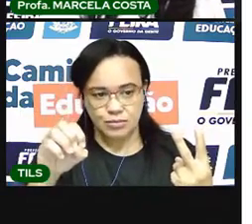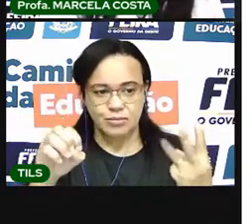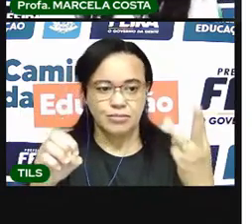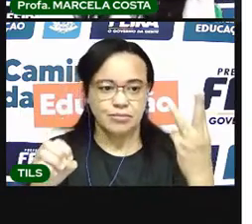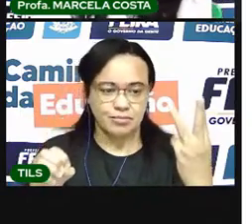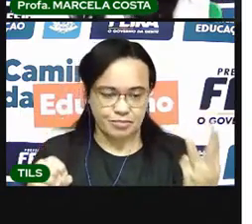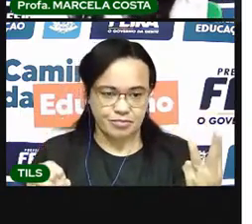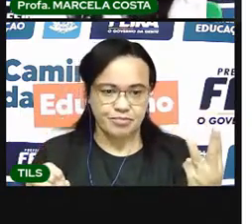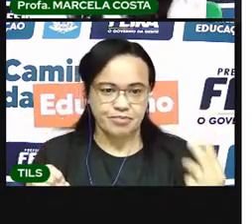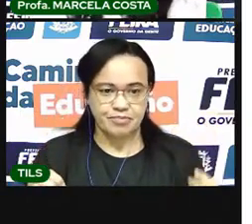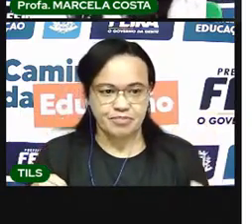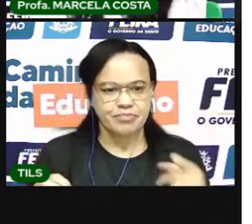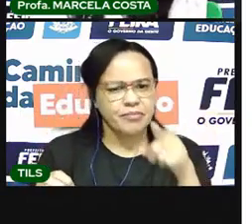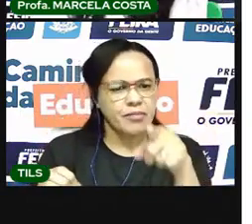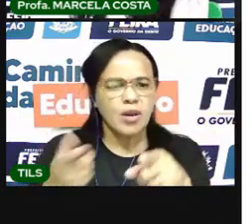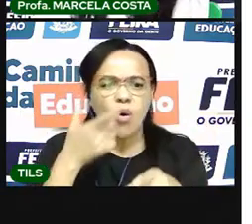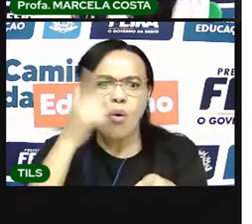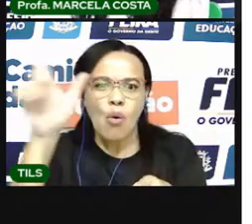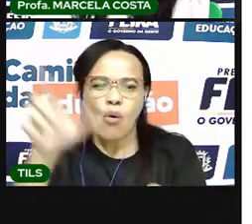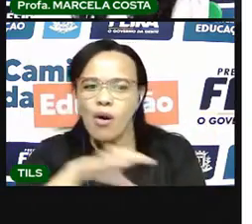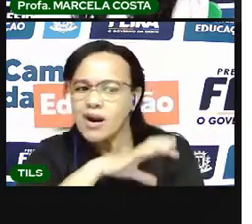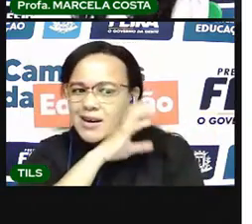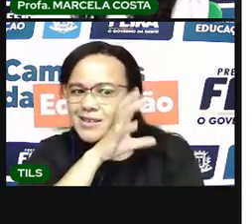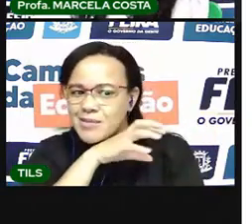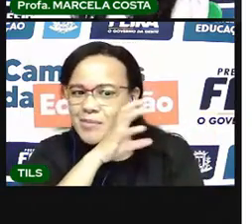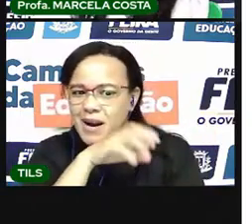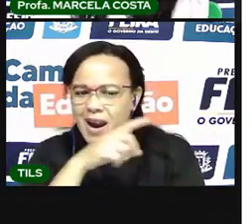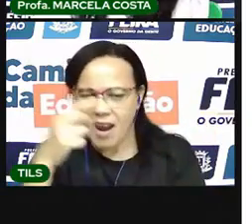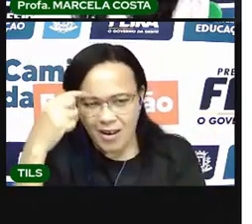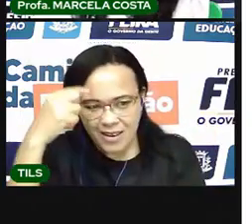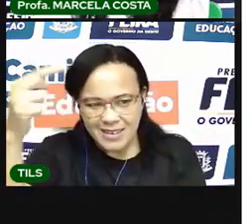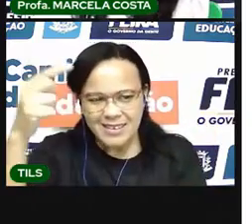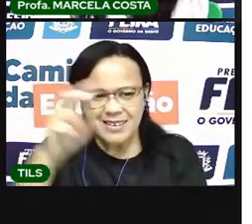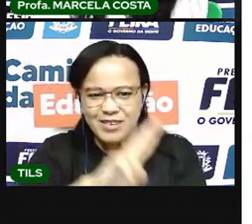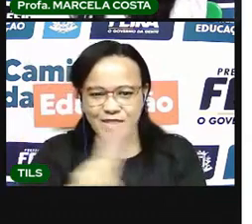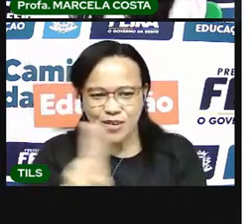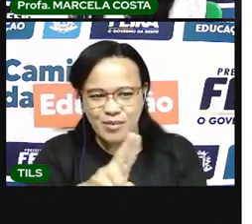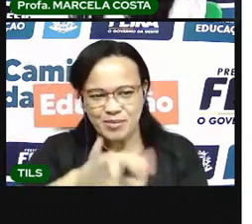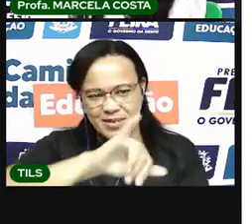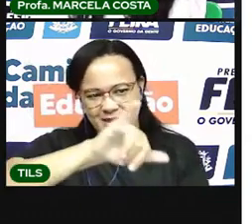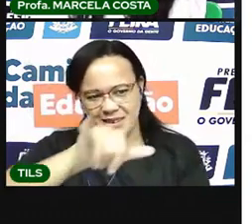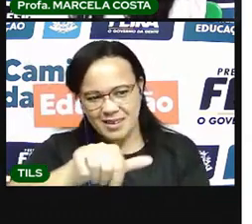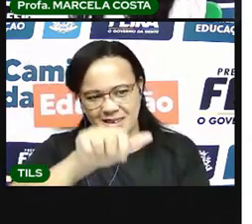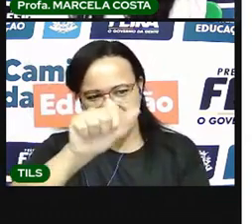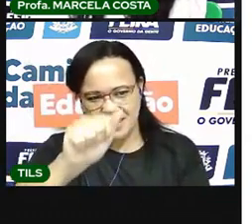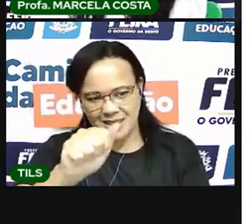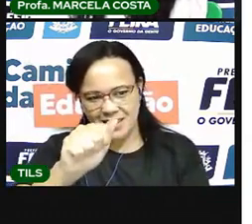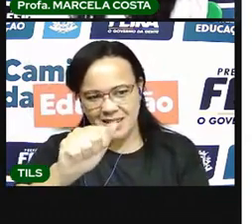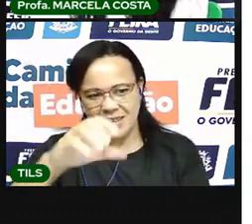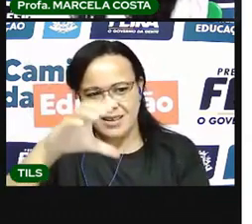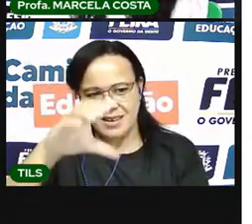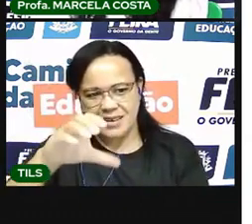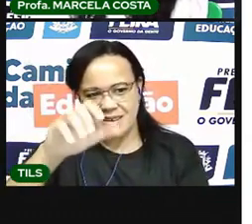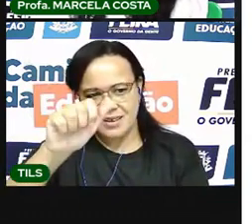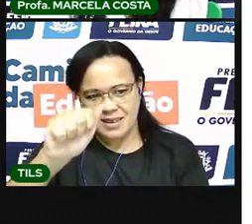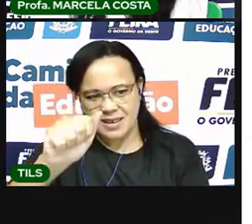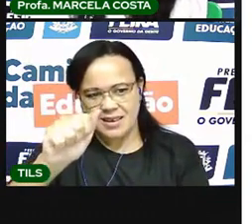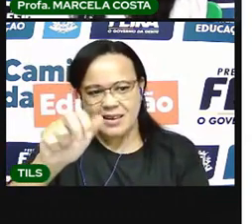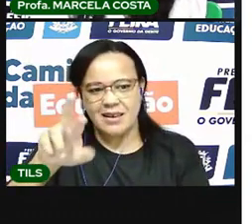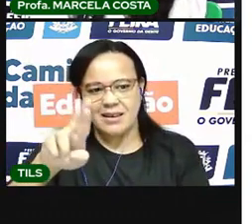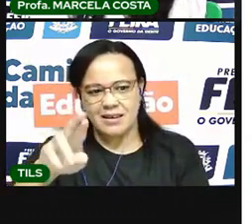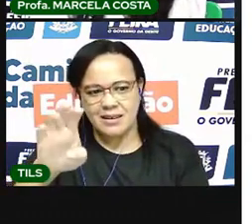E esse animal aqui é o jacaré. Ó. Já-ca